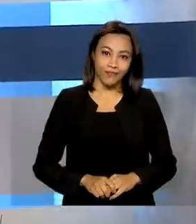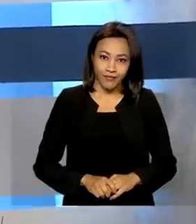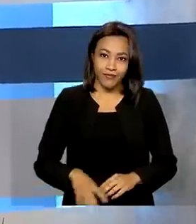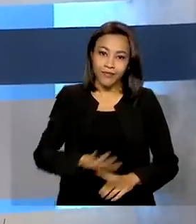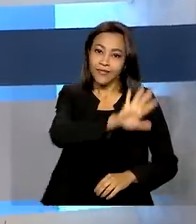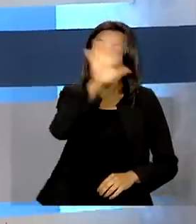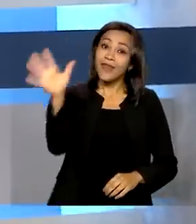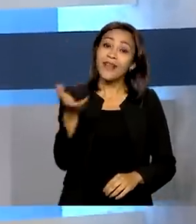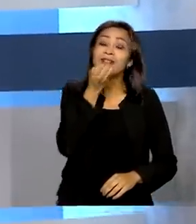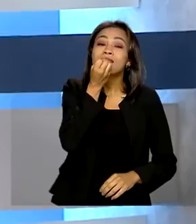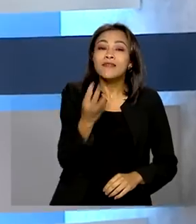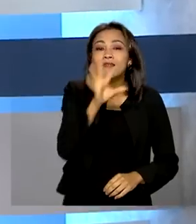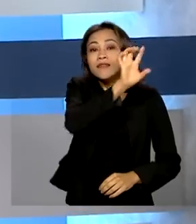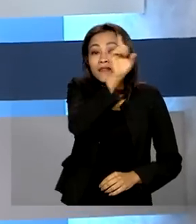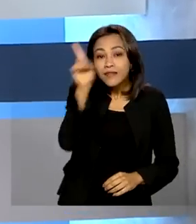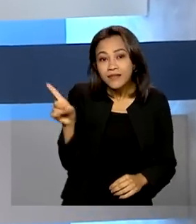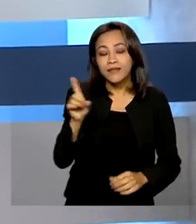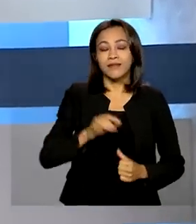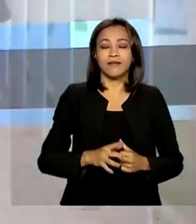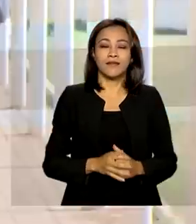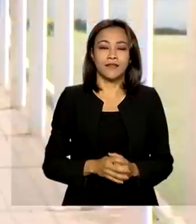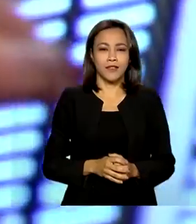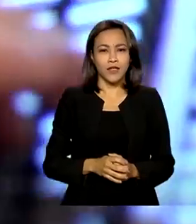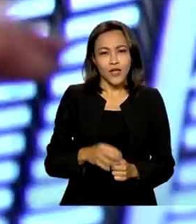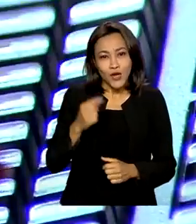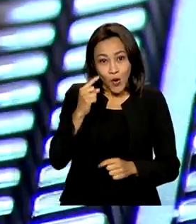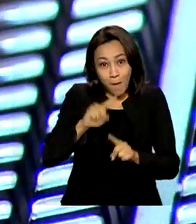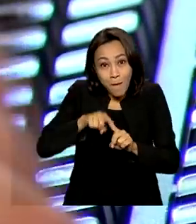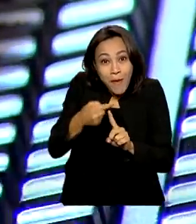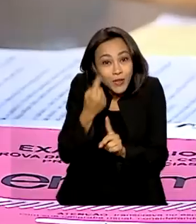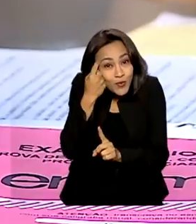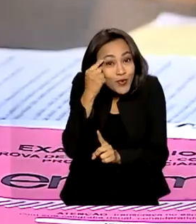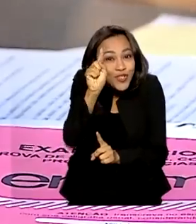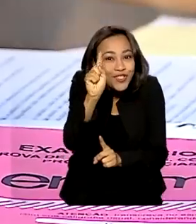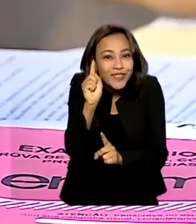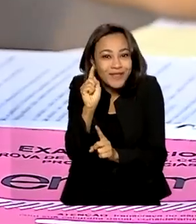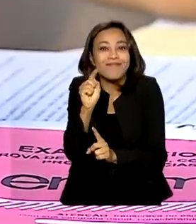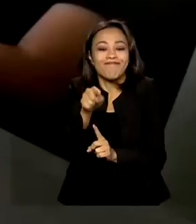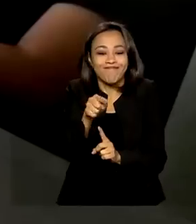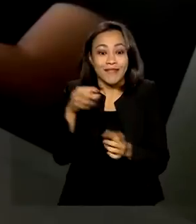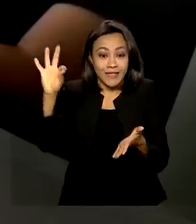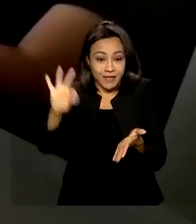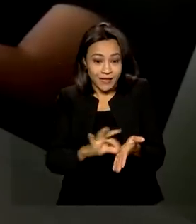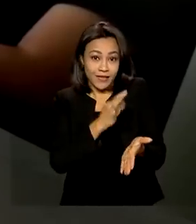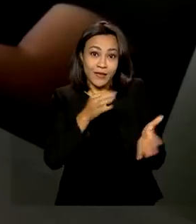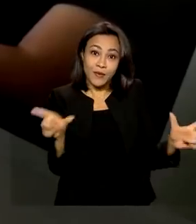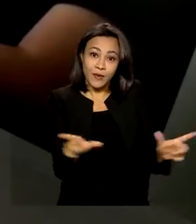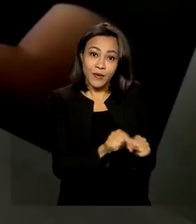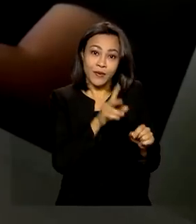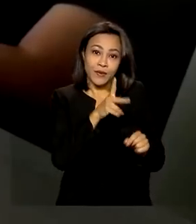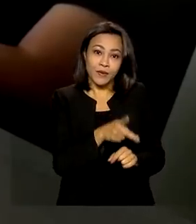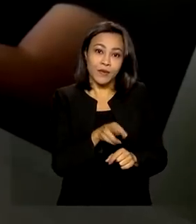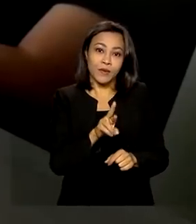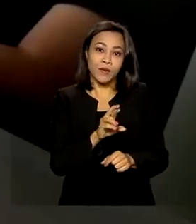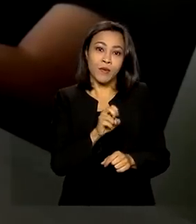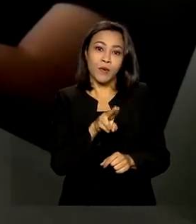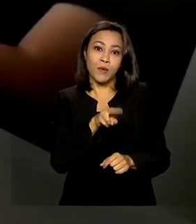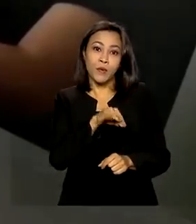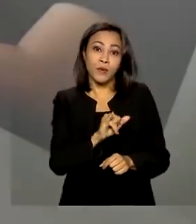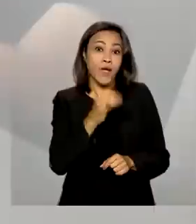Olá, bom dia. Um dia a mais. Inscrições do ProUni são prorrogadas até amanhã.